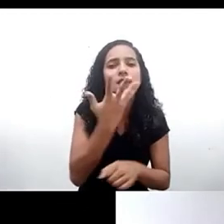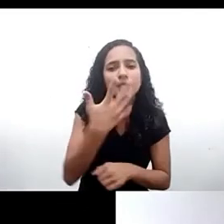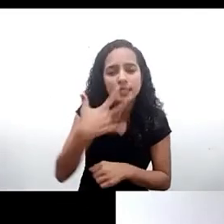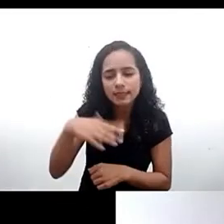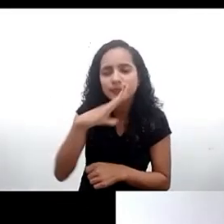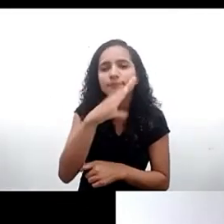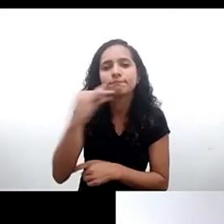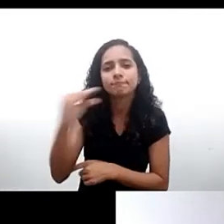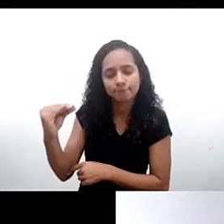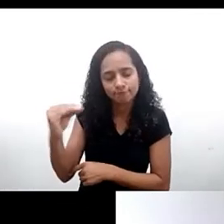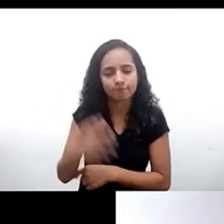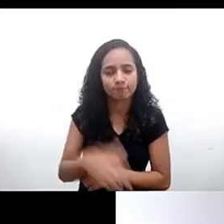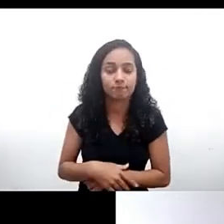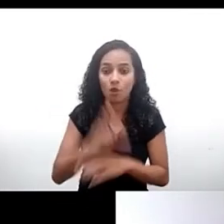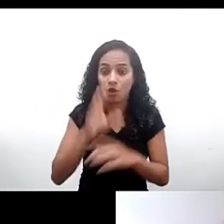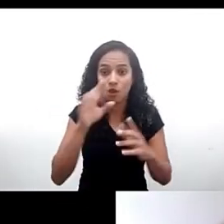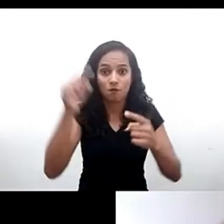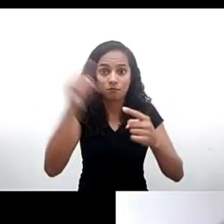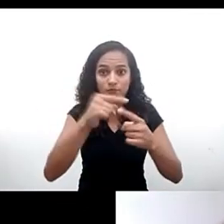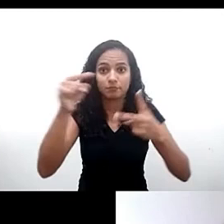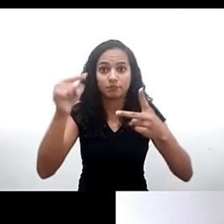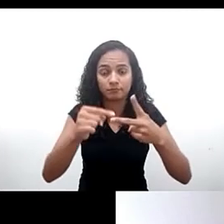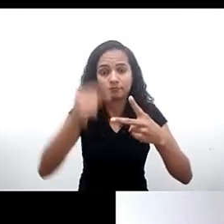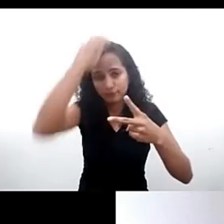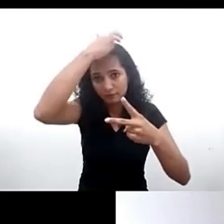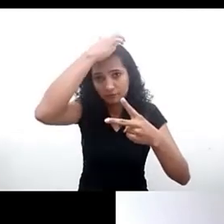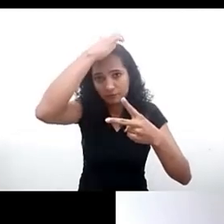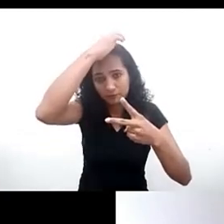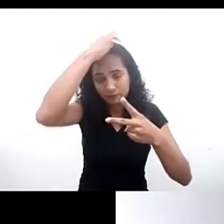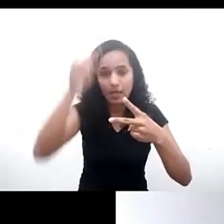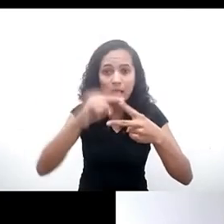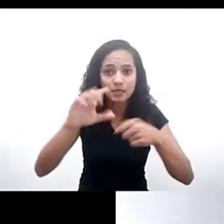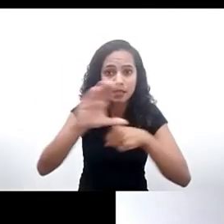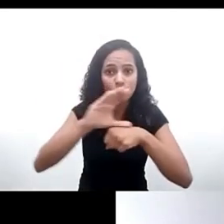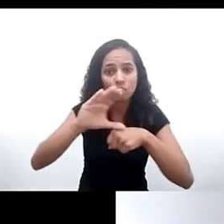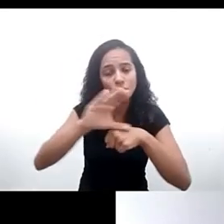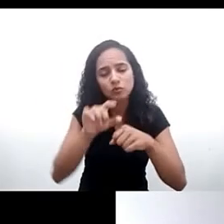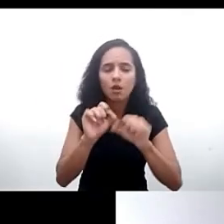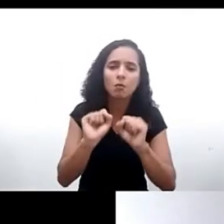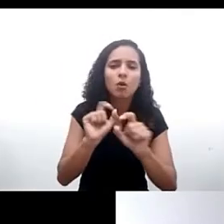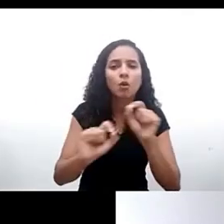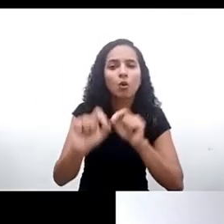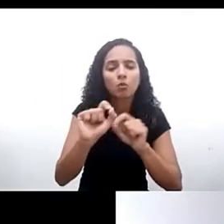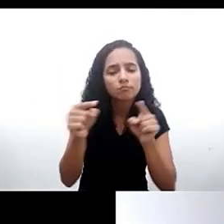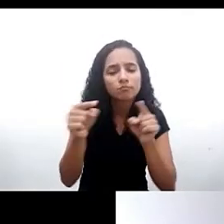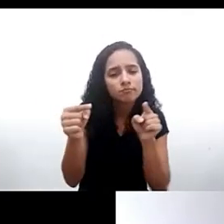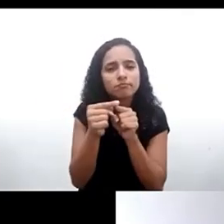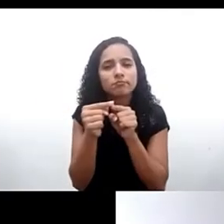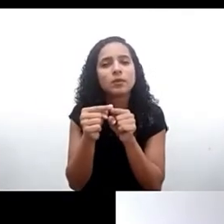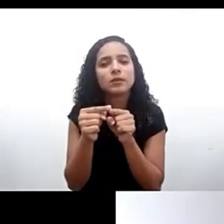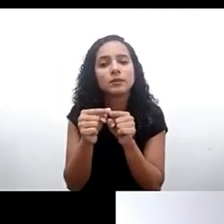vou destacar essas duas dimensões sobre essa dimensão constitucional eu acho que ela pode eu diria que todos os